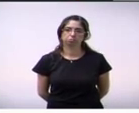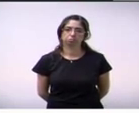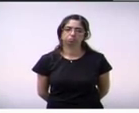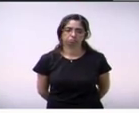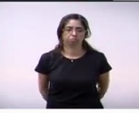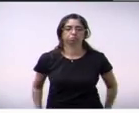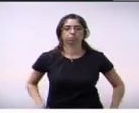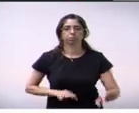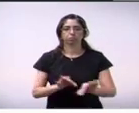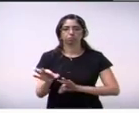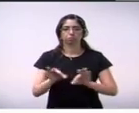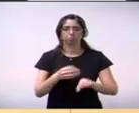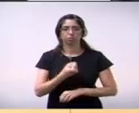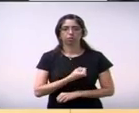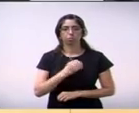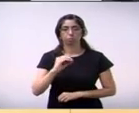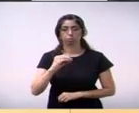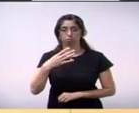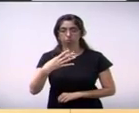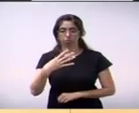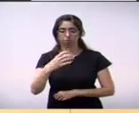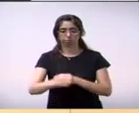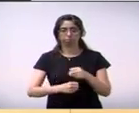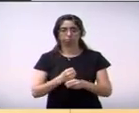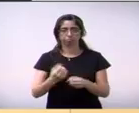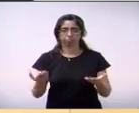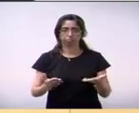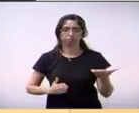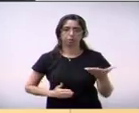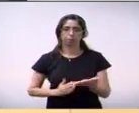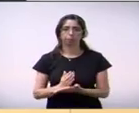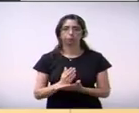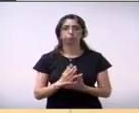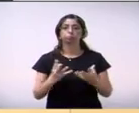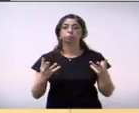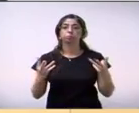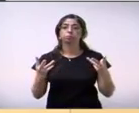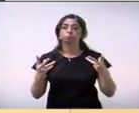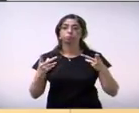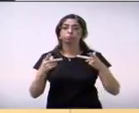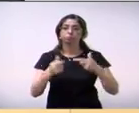Projeto de resolução número 04, barra 16 foi aprovado por unanimidade.